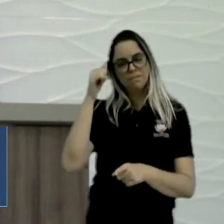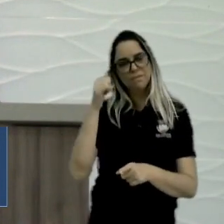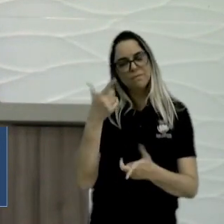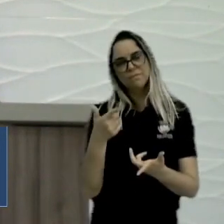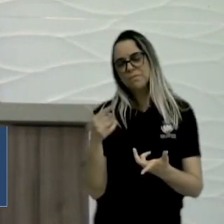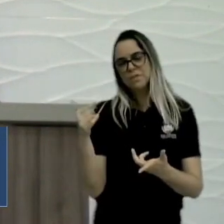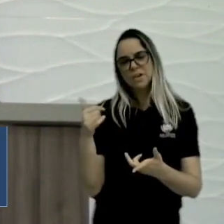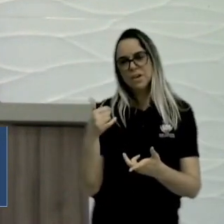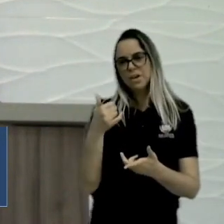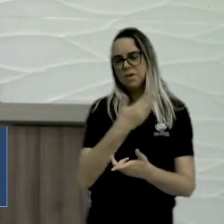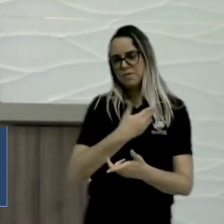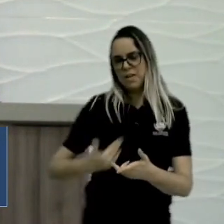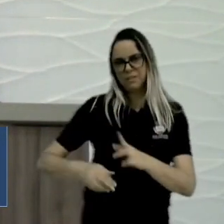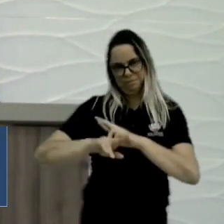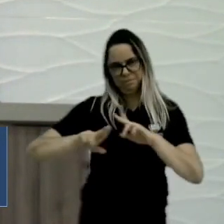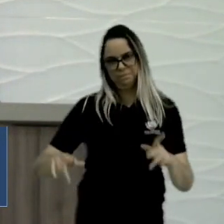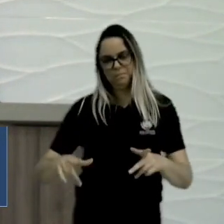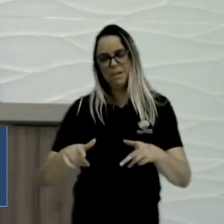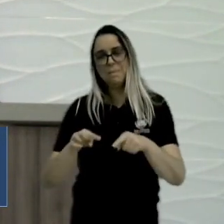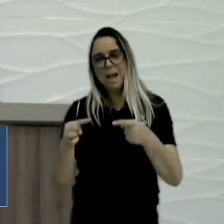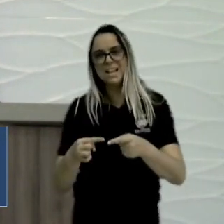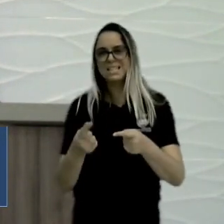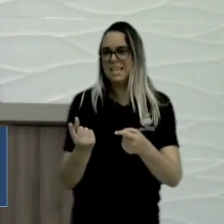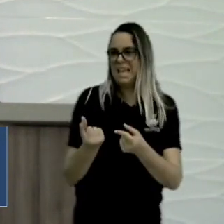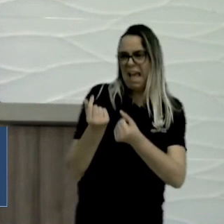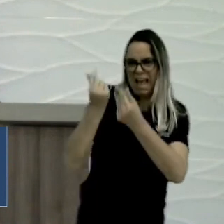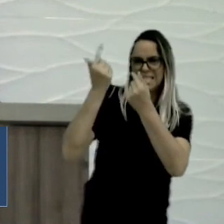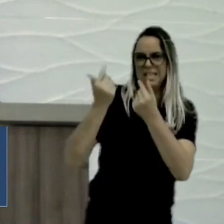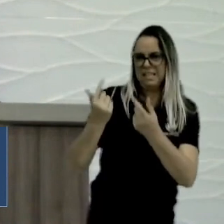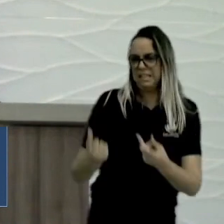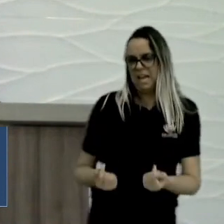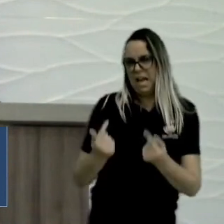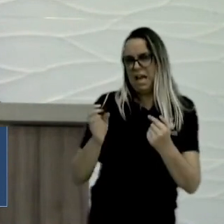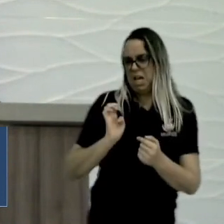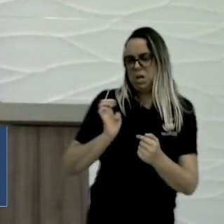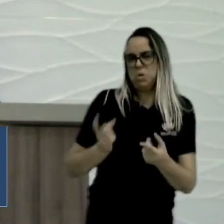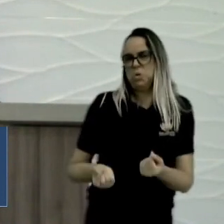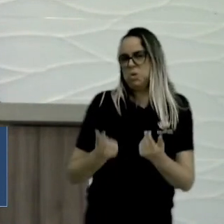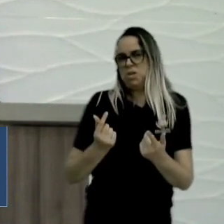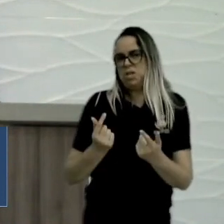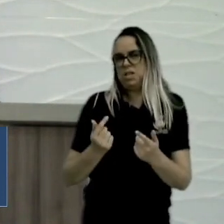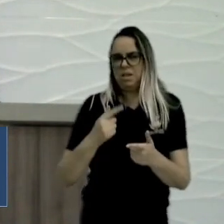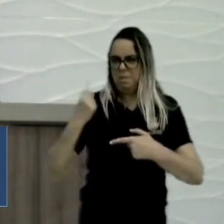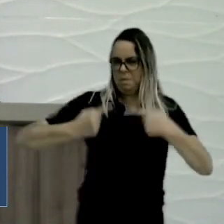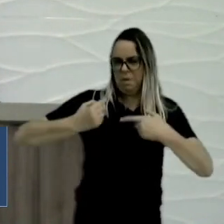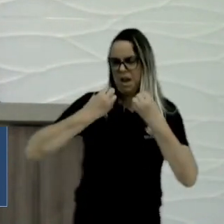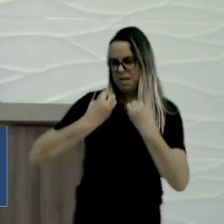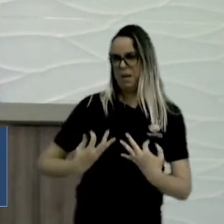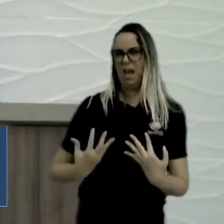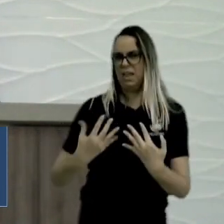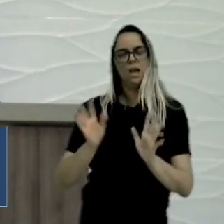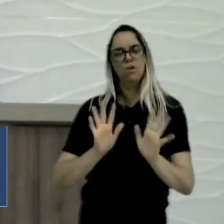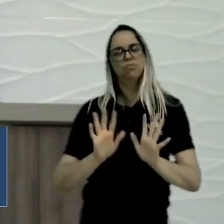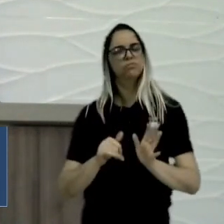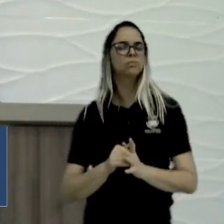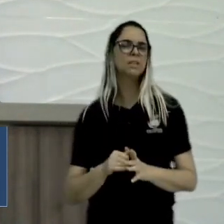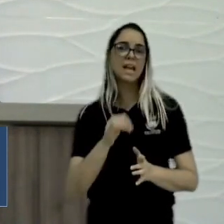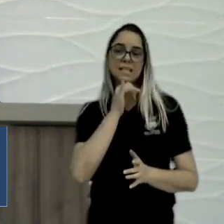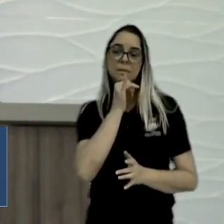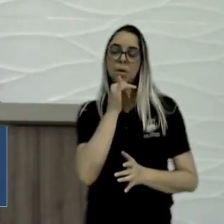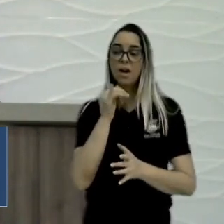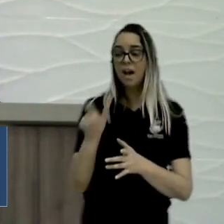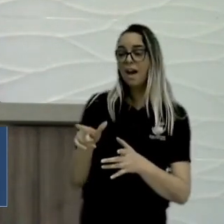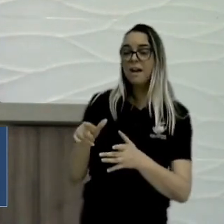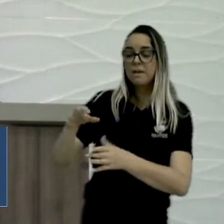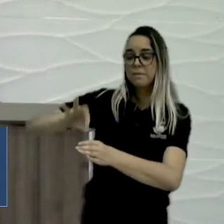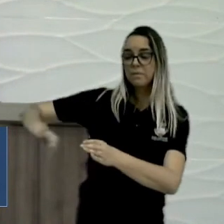aqui. Não discutir riqueza. A gente vem falar aqui, lá da Vila do Espírito Santo da Água,